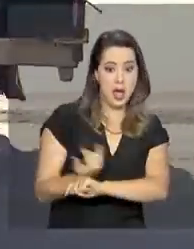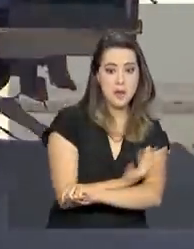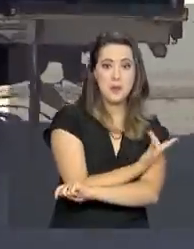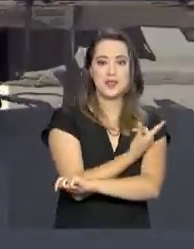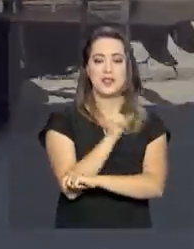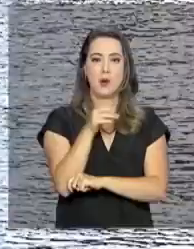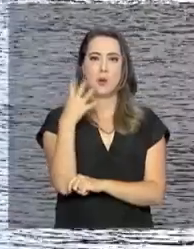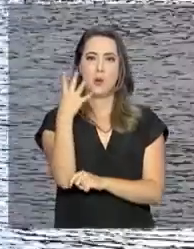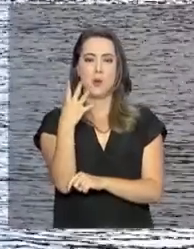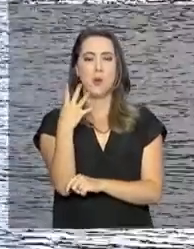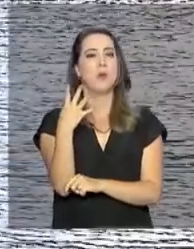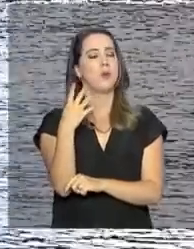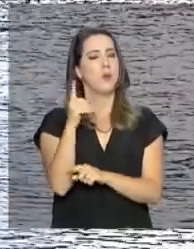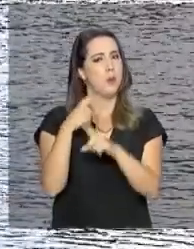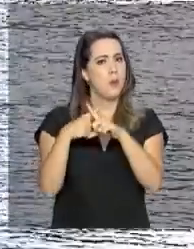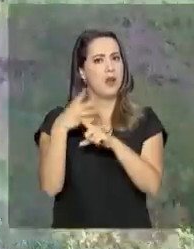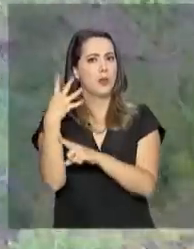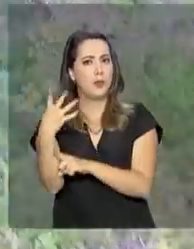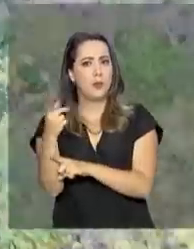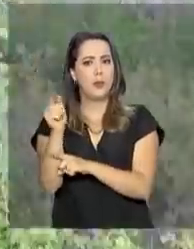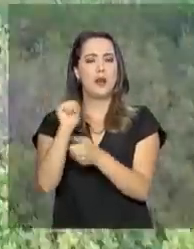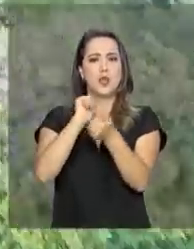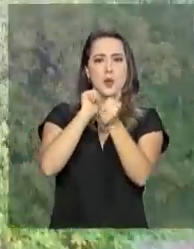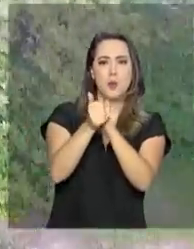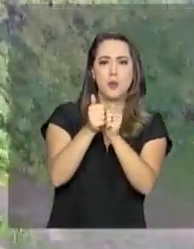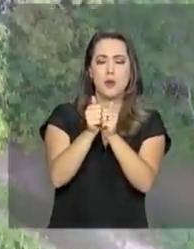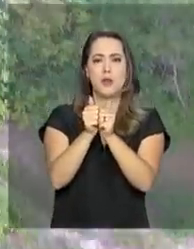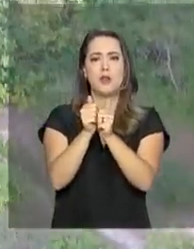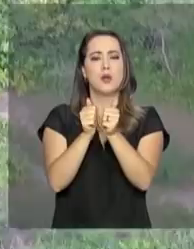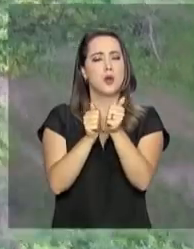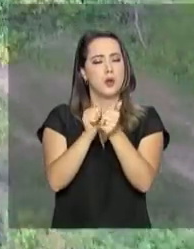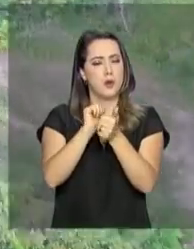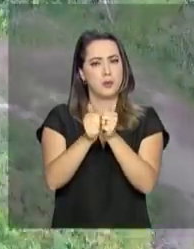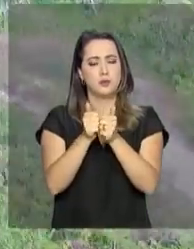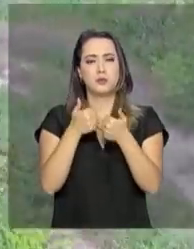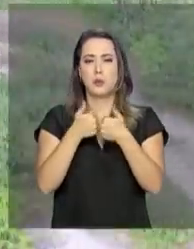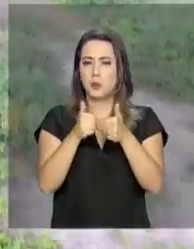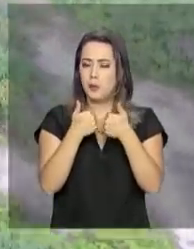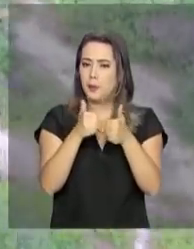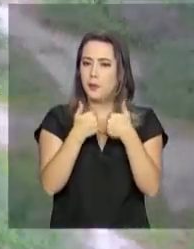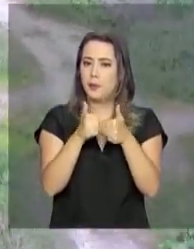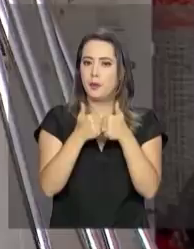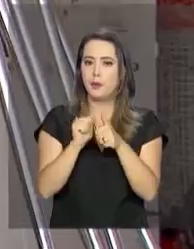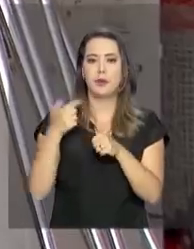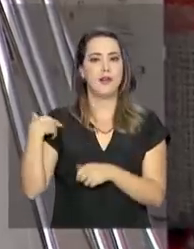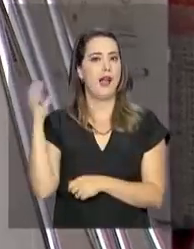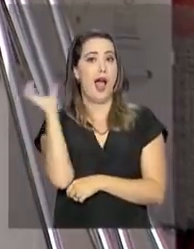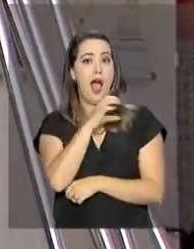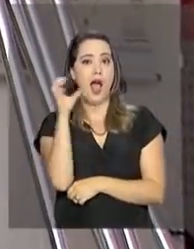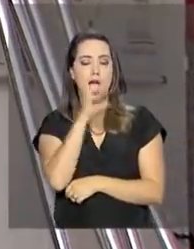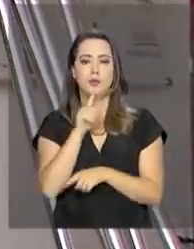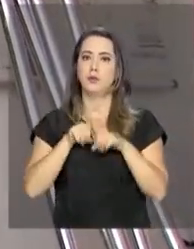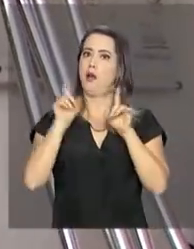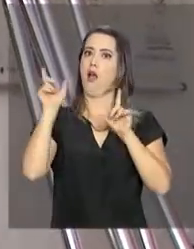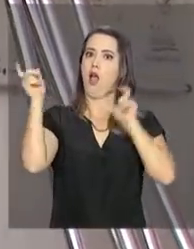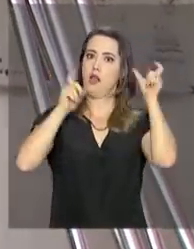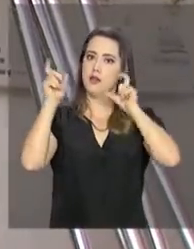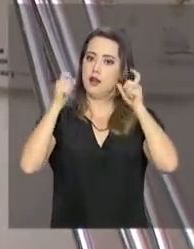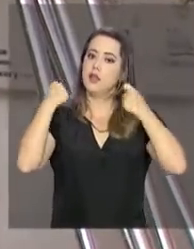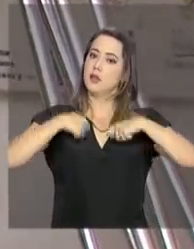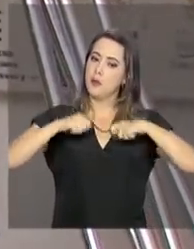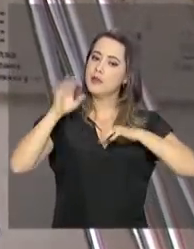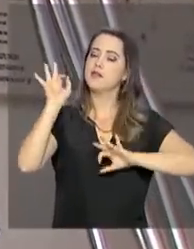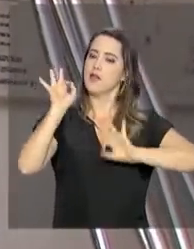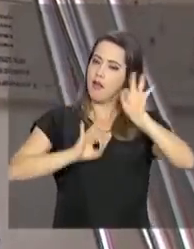4x4, esportes náuticos, quilômetros e quilômetros de trilha, aventura máxima. Mas o guia alerta. É preciso